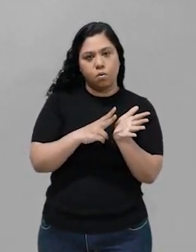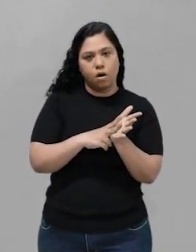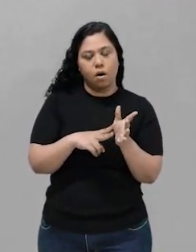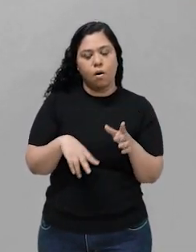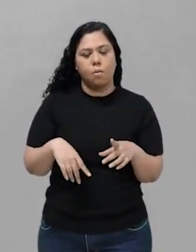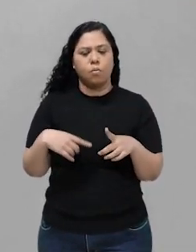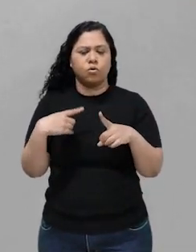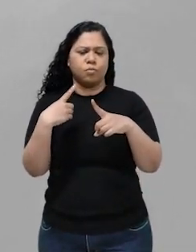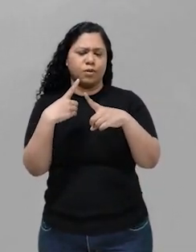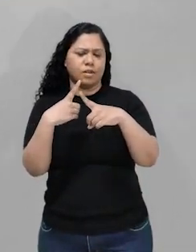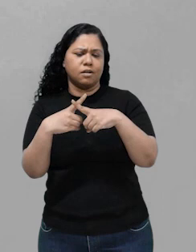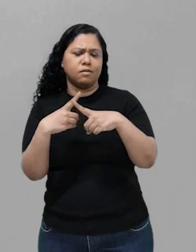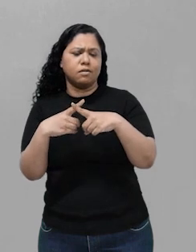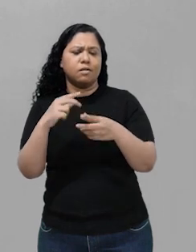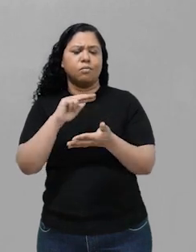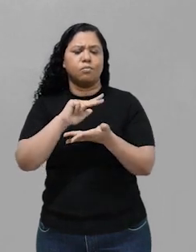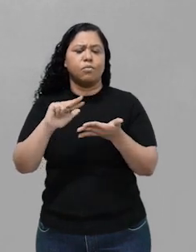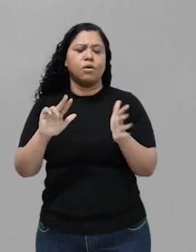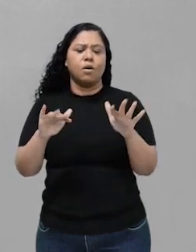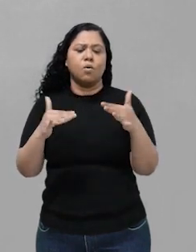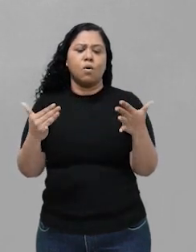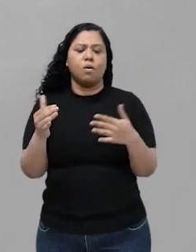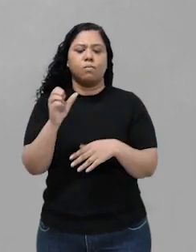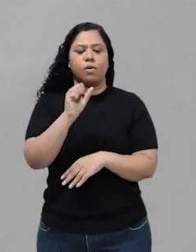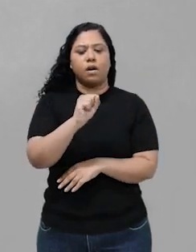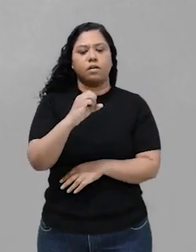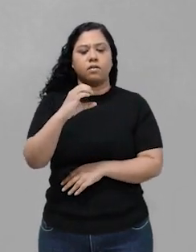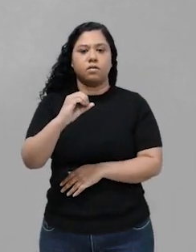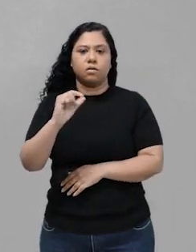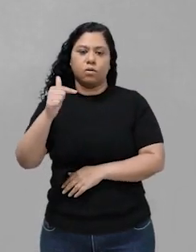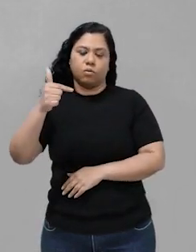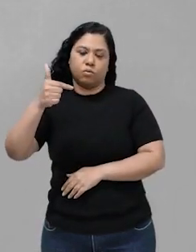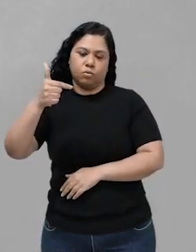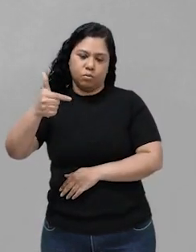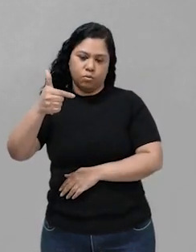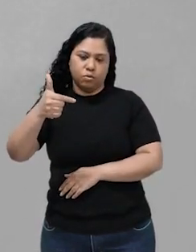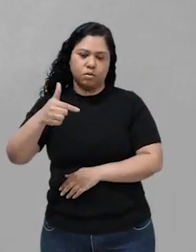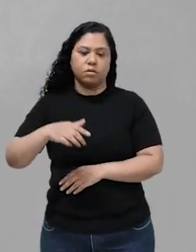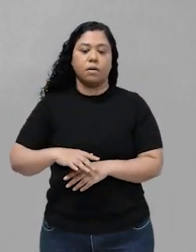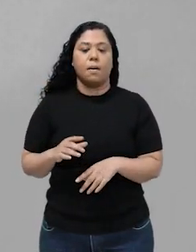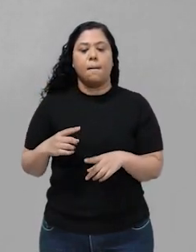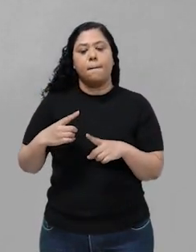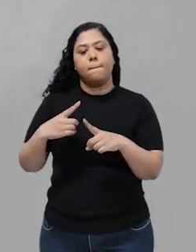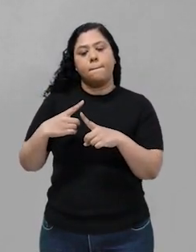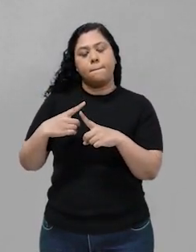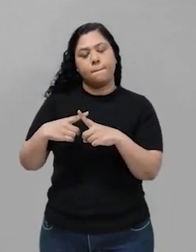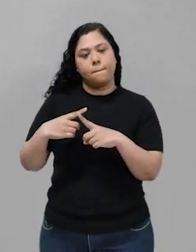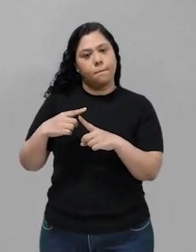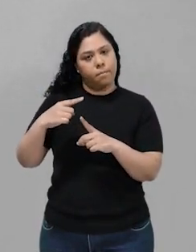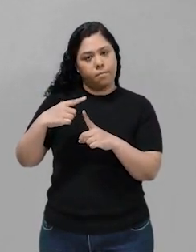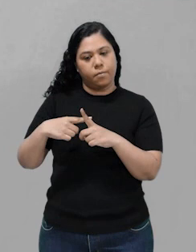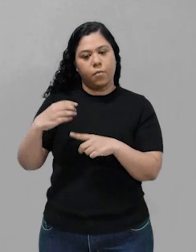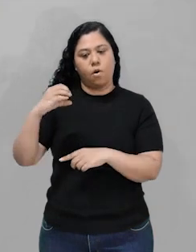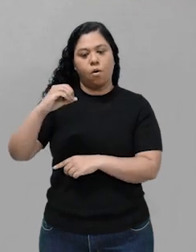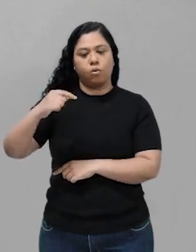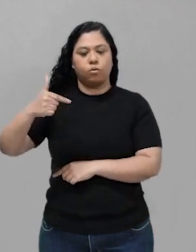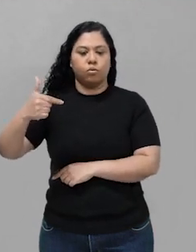dos produtos. Quem são os produtos? O SO2, o dióxido de enxofre, e o O2, o gás oxigênio.